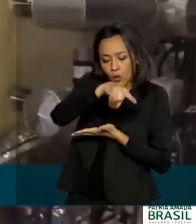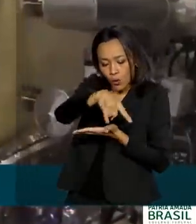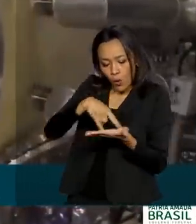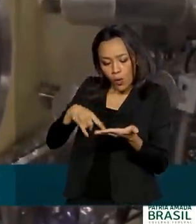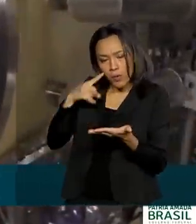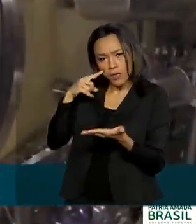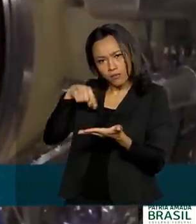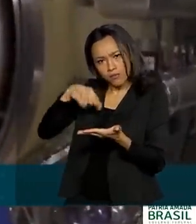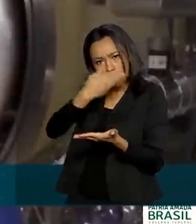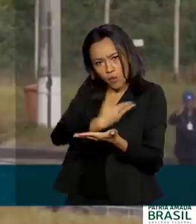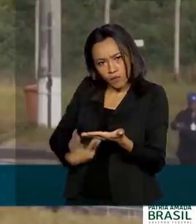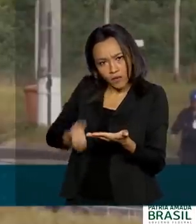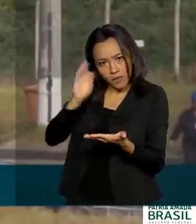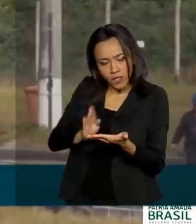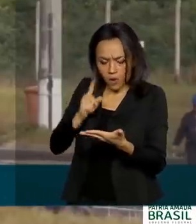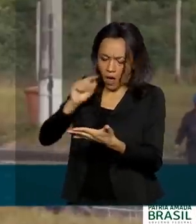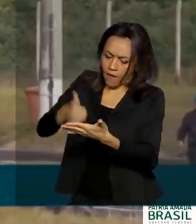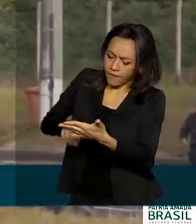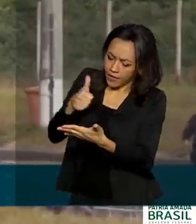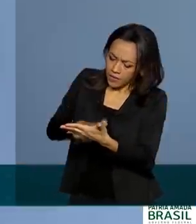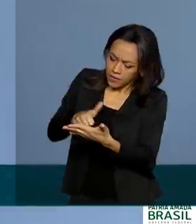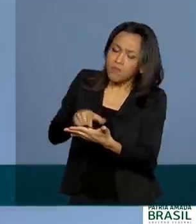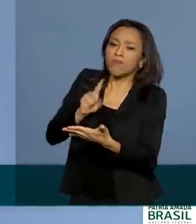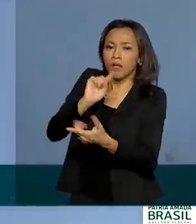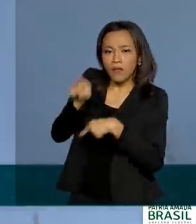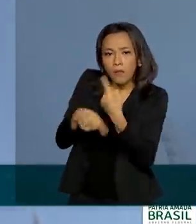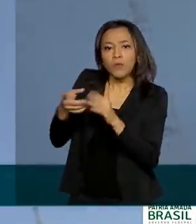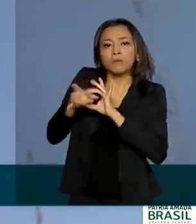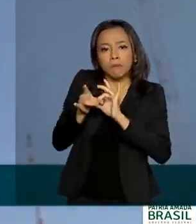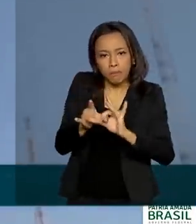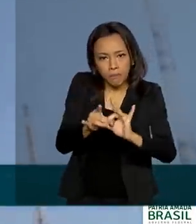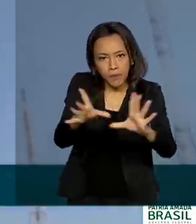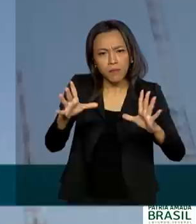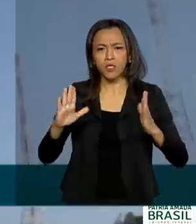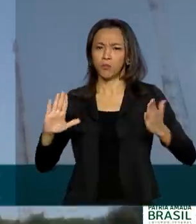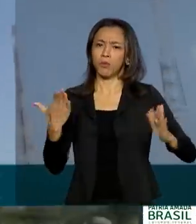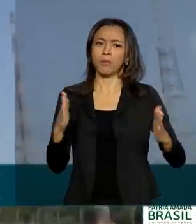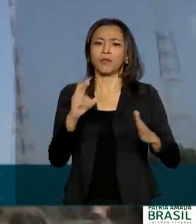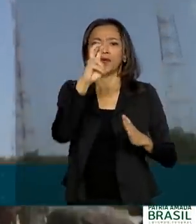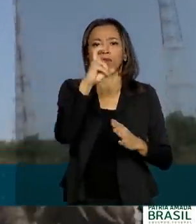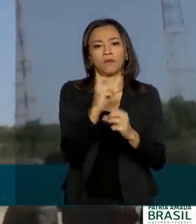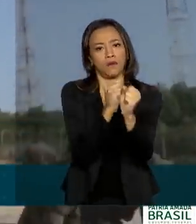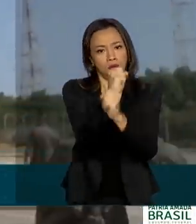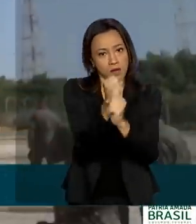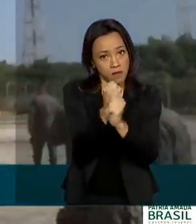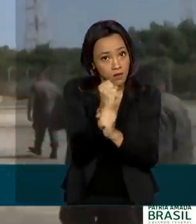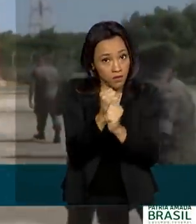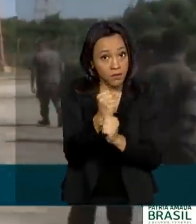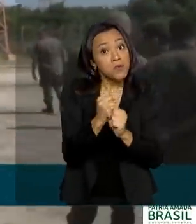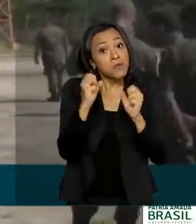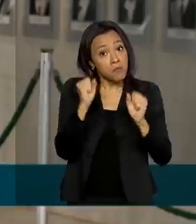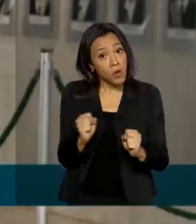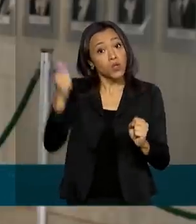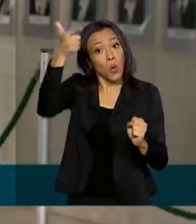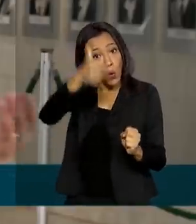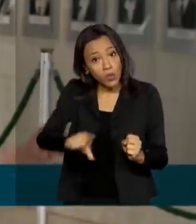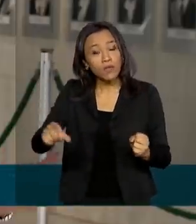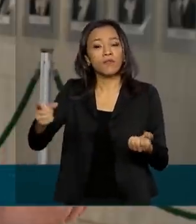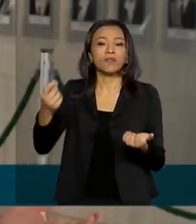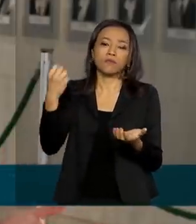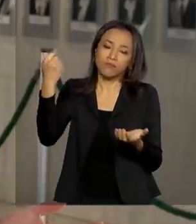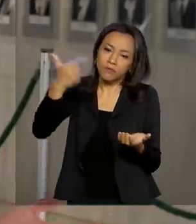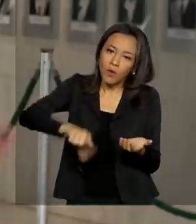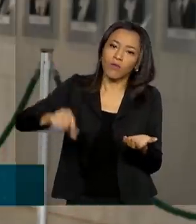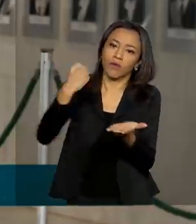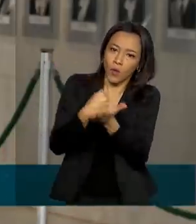e depois desse estudo será expedida uma licença, com validade por até cinco anos, podendo ser renovada. A ideia é